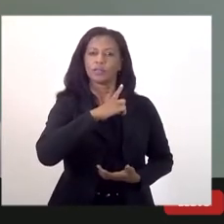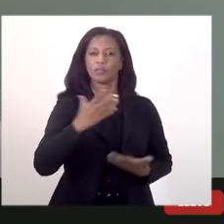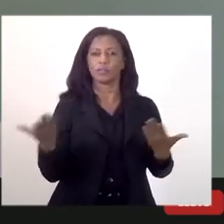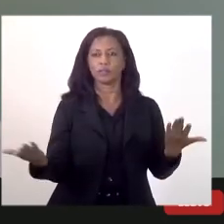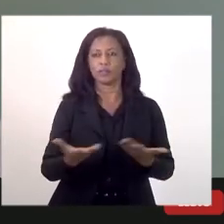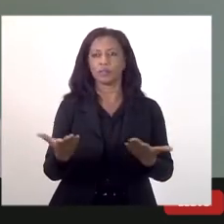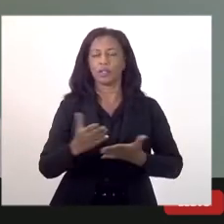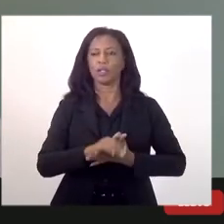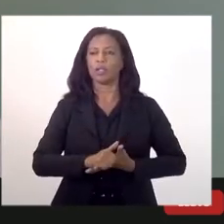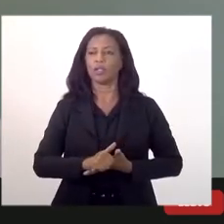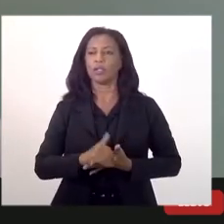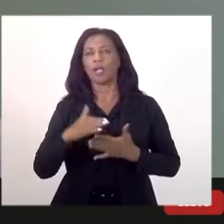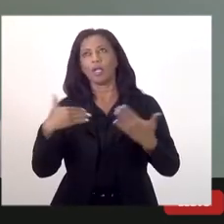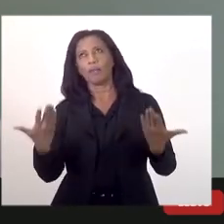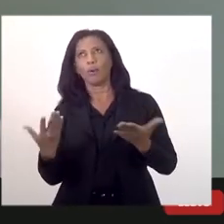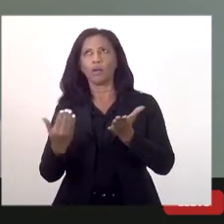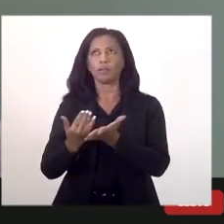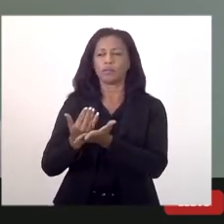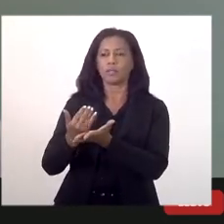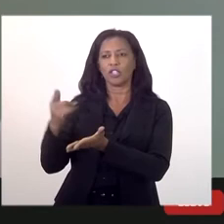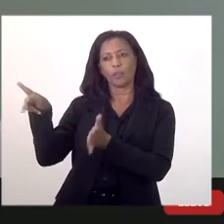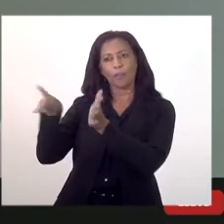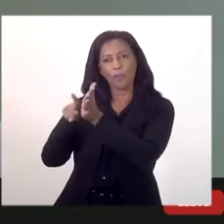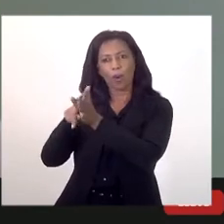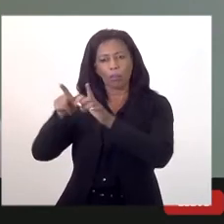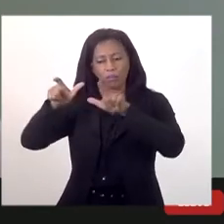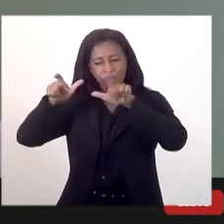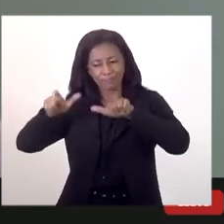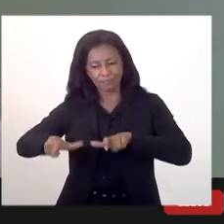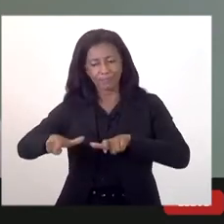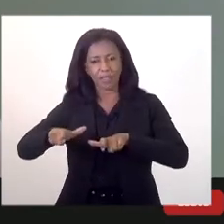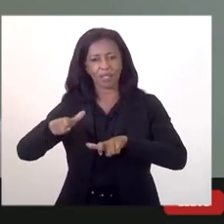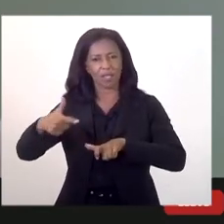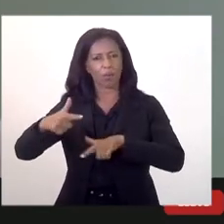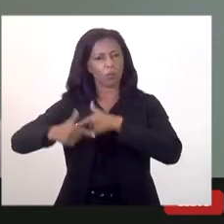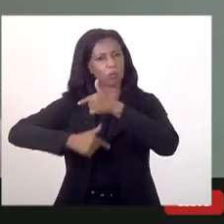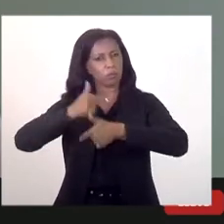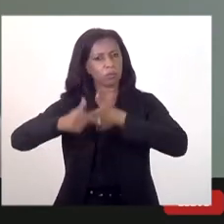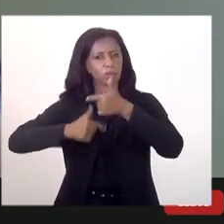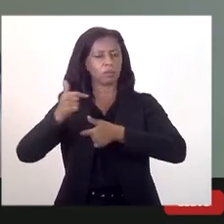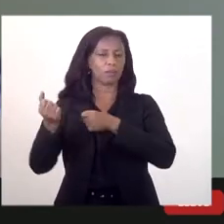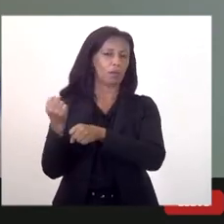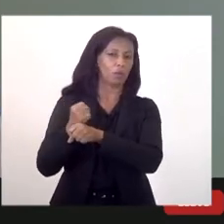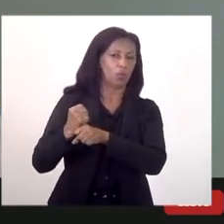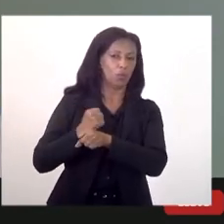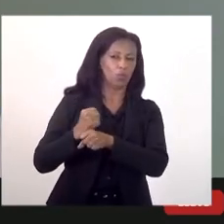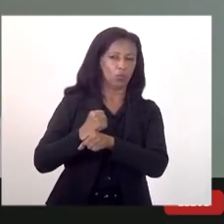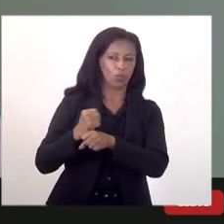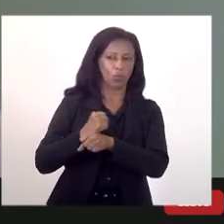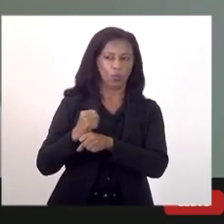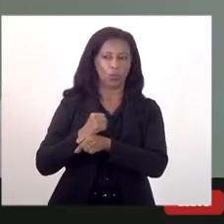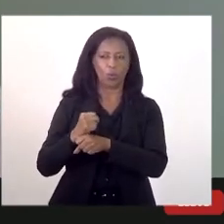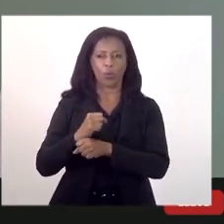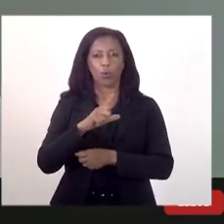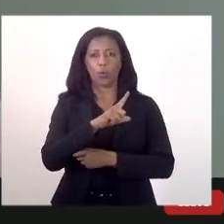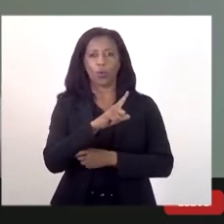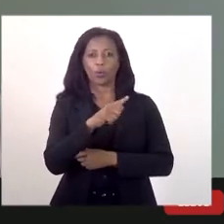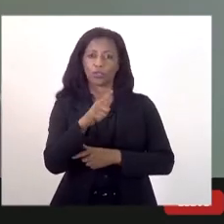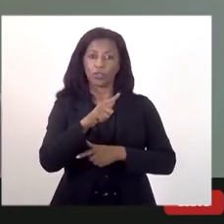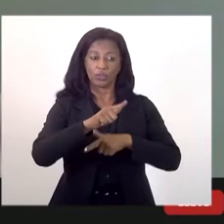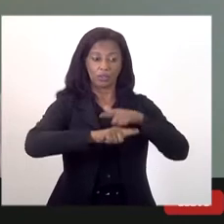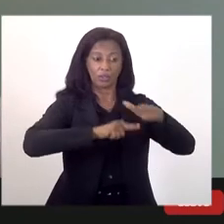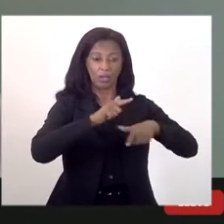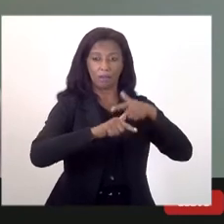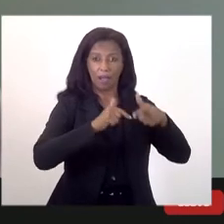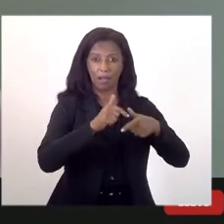embora seja oriundo da carga, eu atuo muito tempo na ação comercial do Conselho Empresarial de Logística e Transporte lá, que